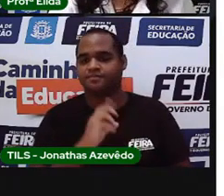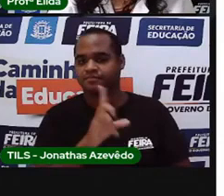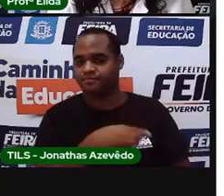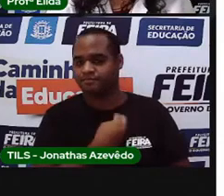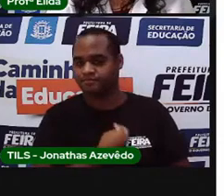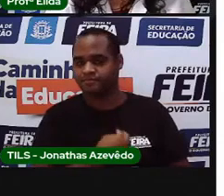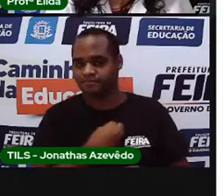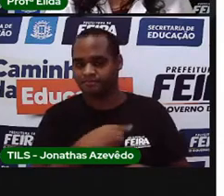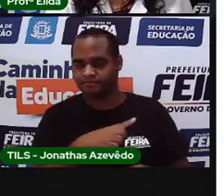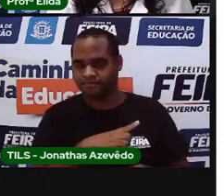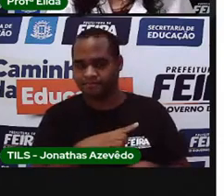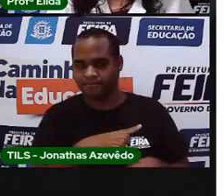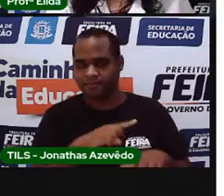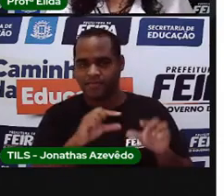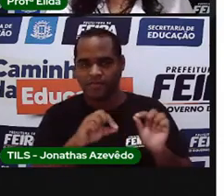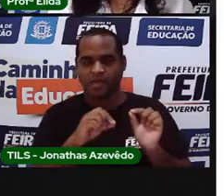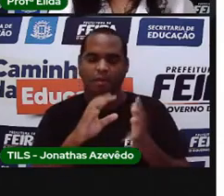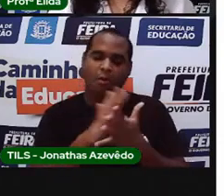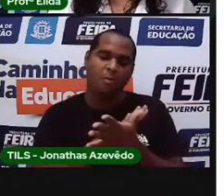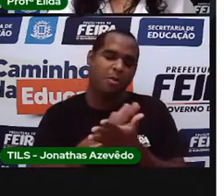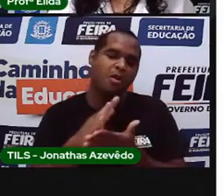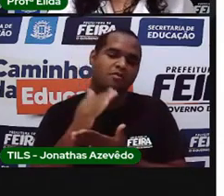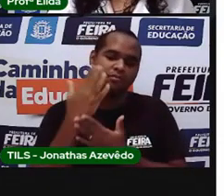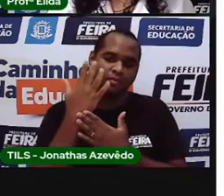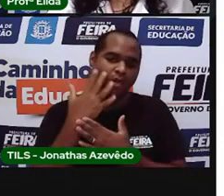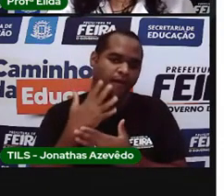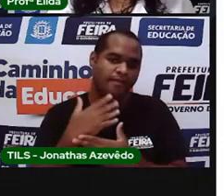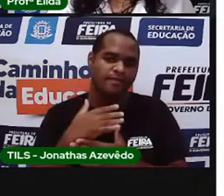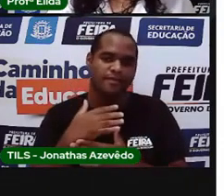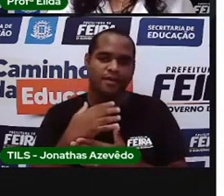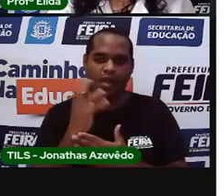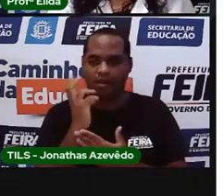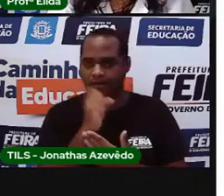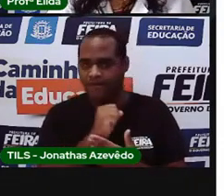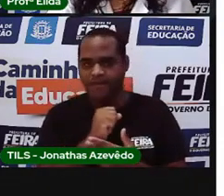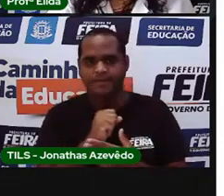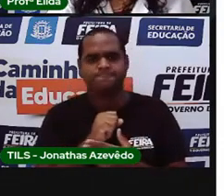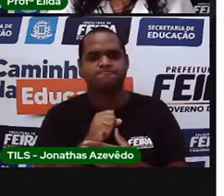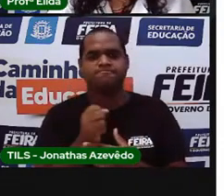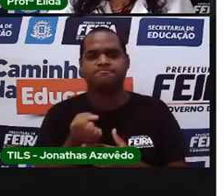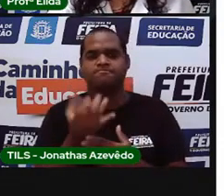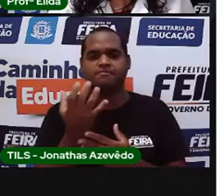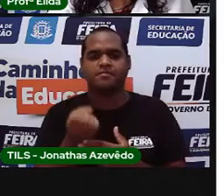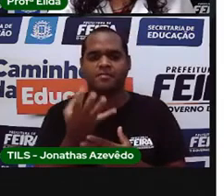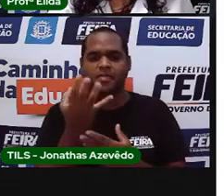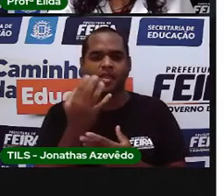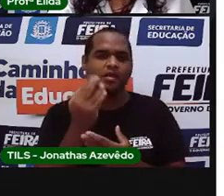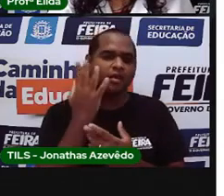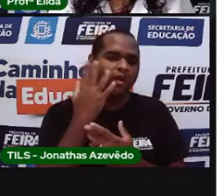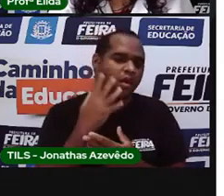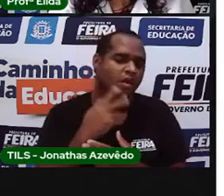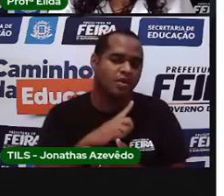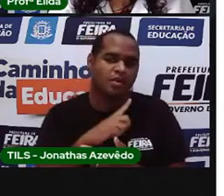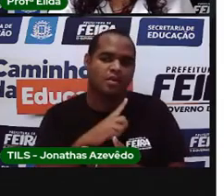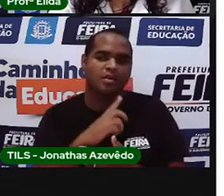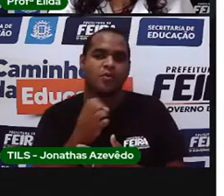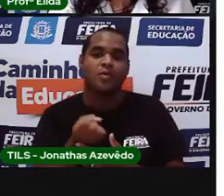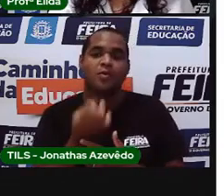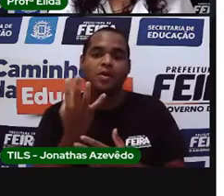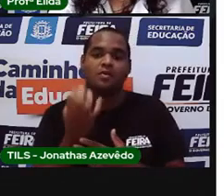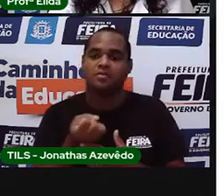algumas crianças ali correndo. Quantas crianças estão participando dessa corrida?